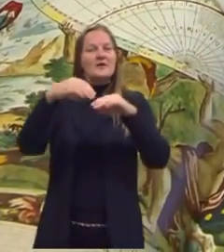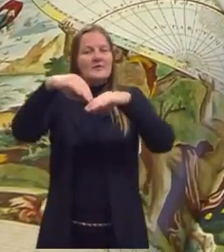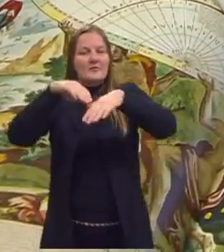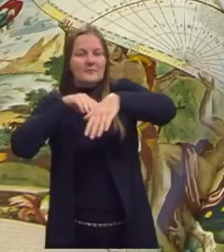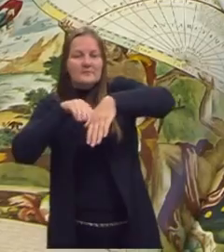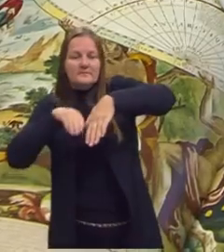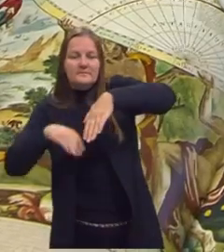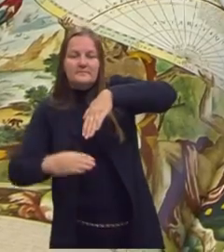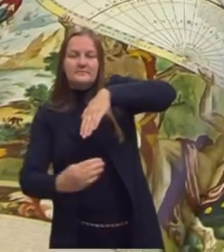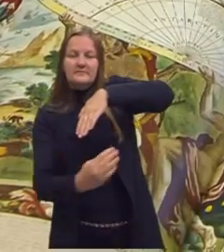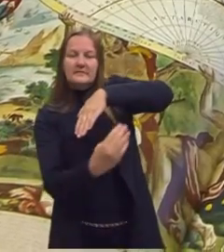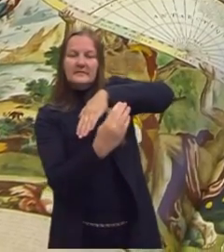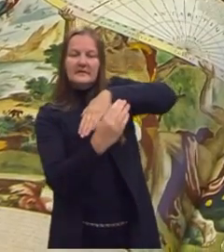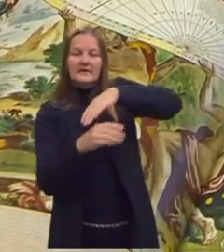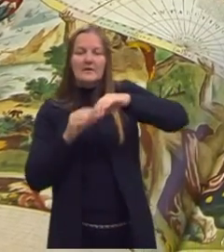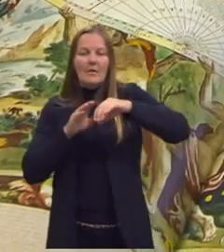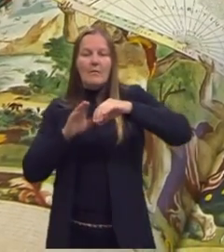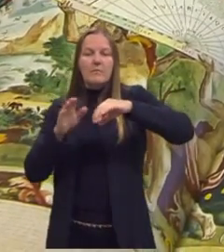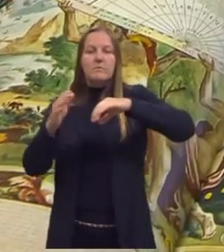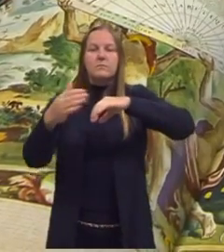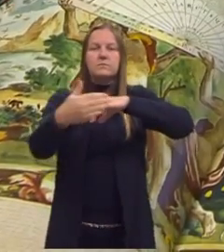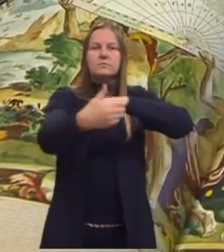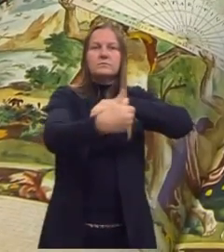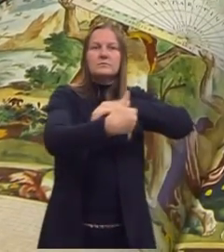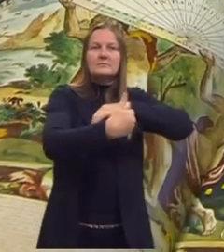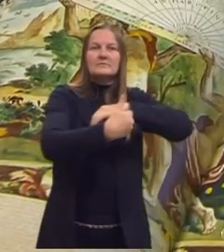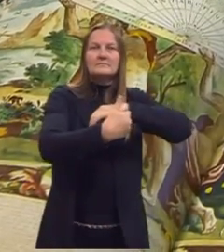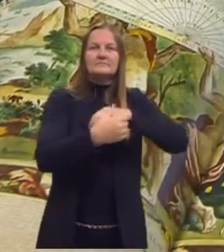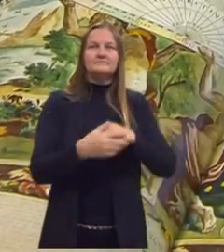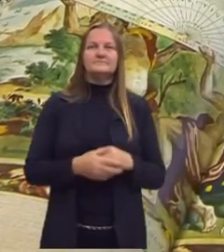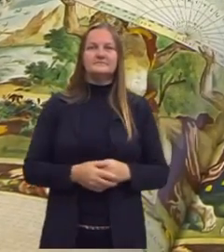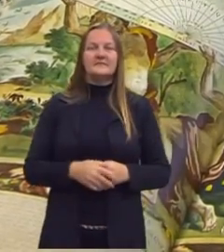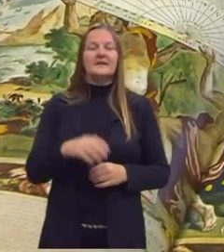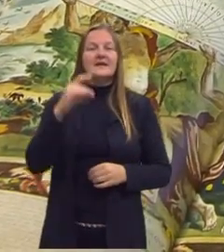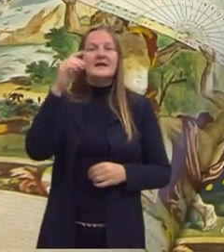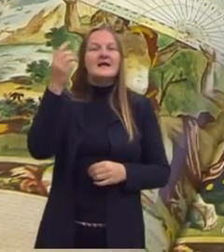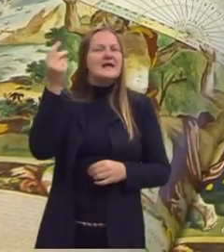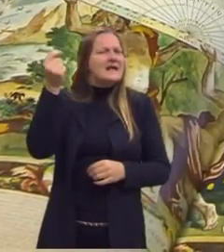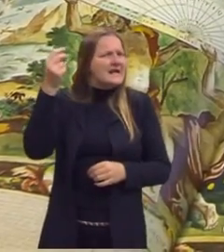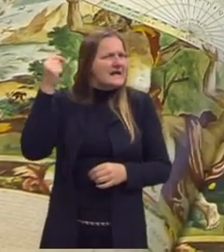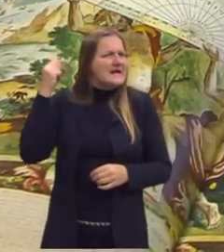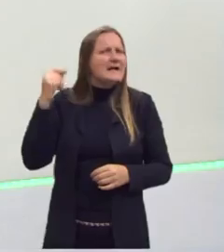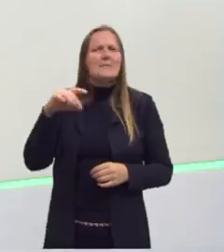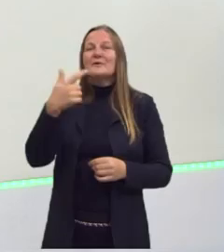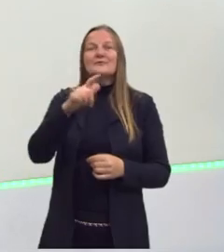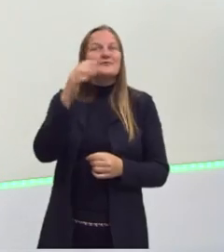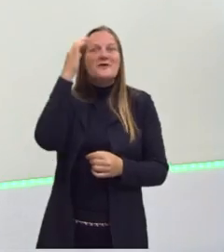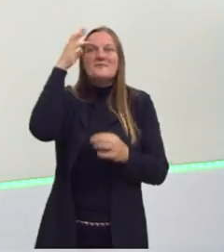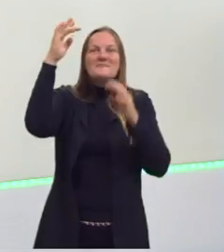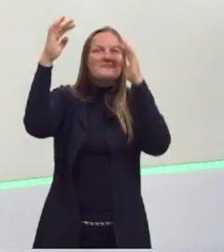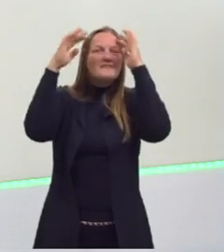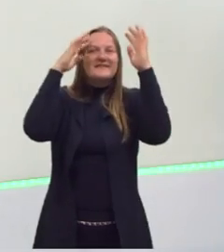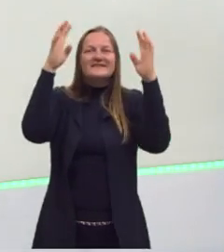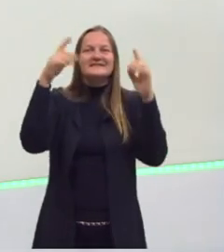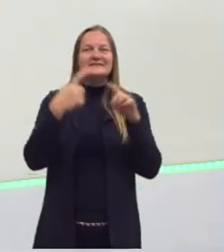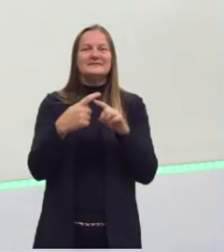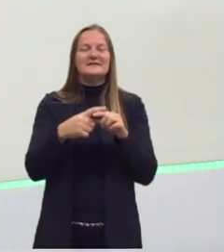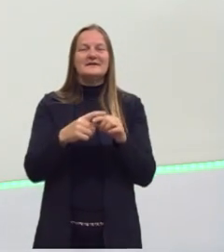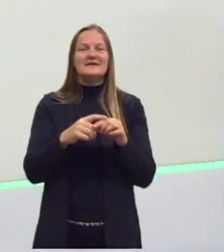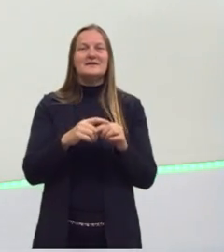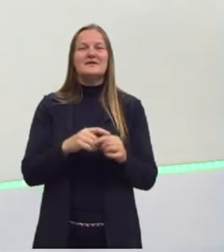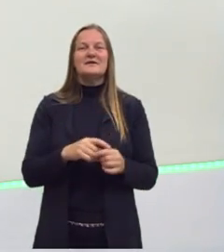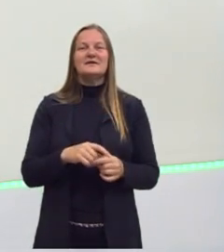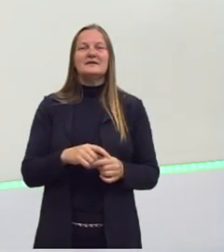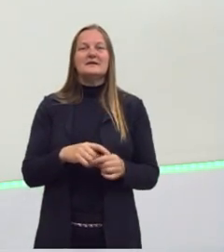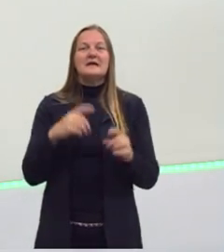gente não vem para a Índia por aqui? E, na época, eles não imaginavam, até fazia sentido a ideia, só que eles não